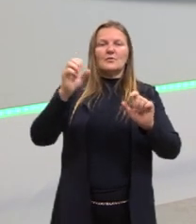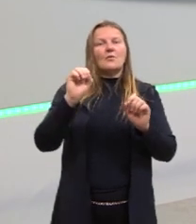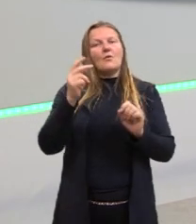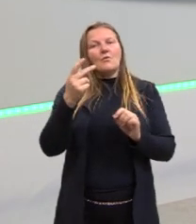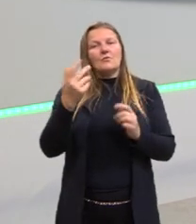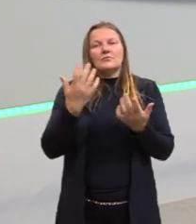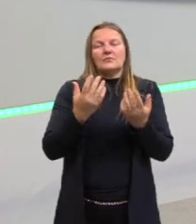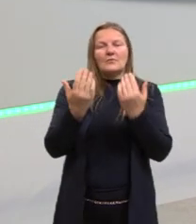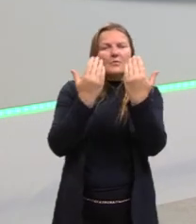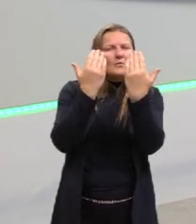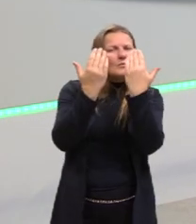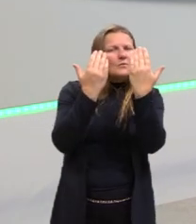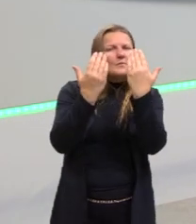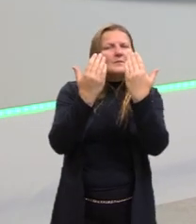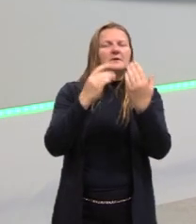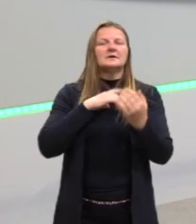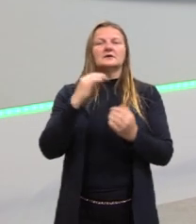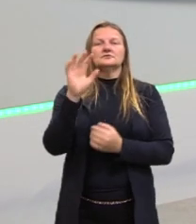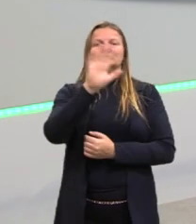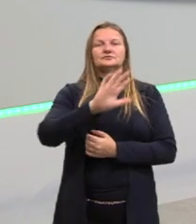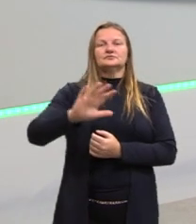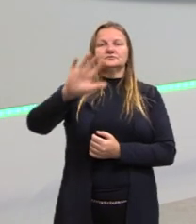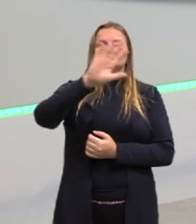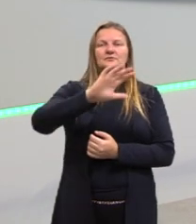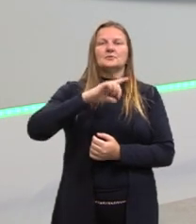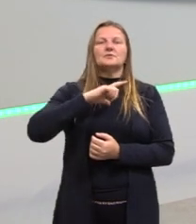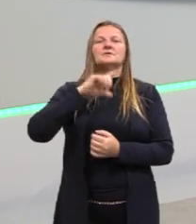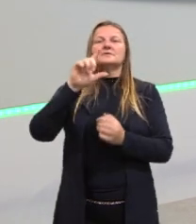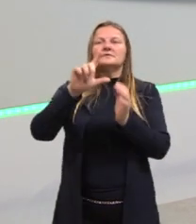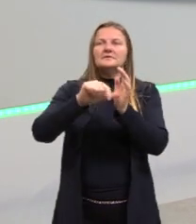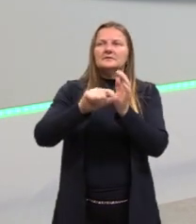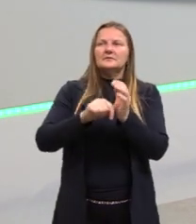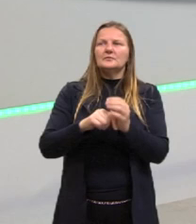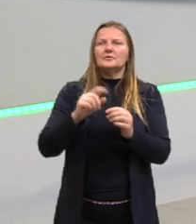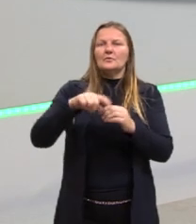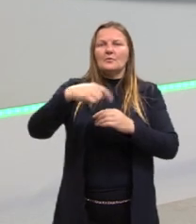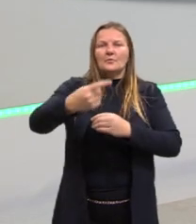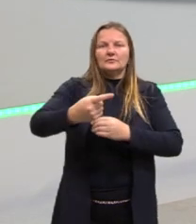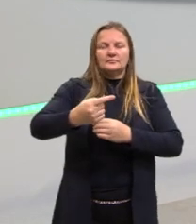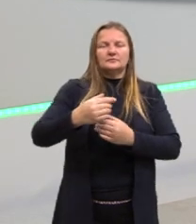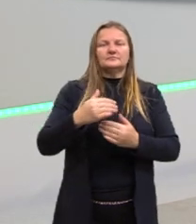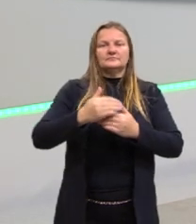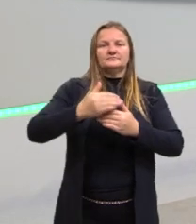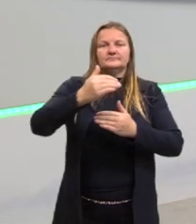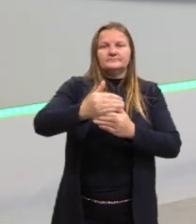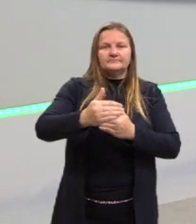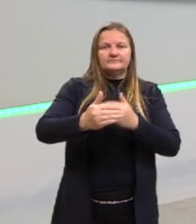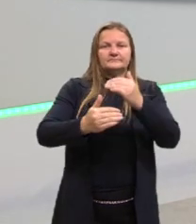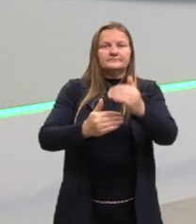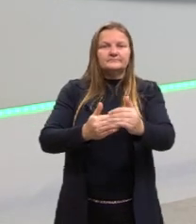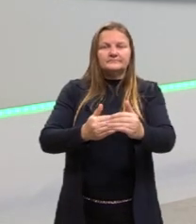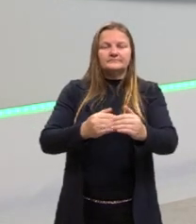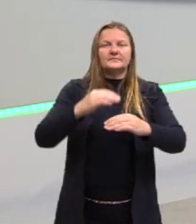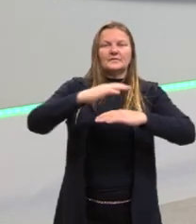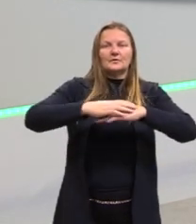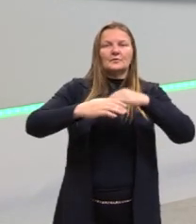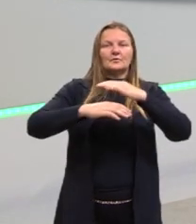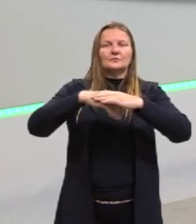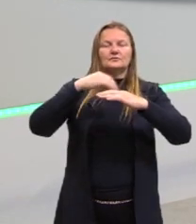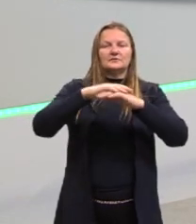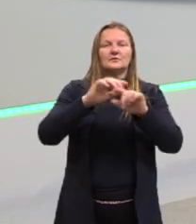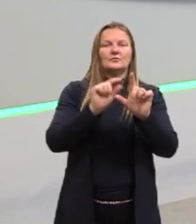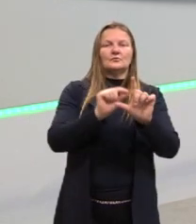Se eu quero comparar eles em um todo. E aí entra o próximo passo, que seria a construção de